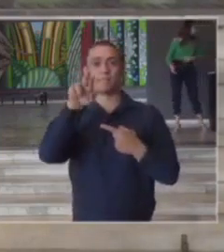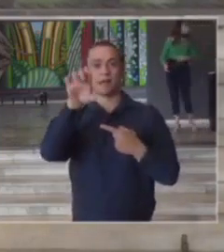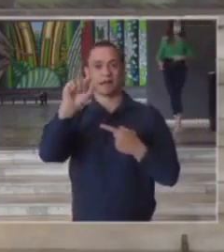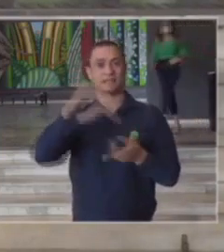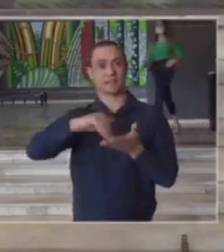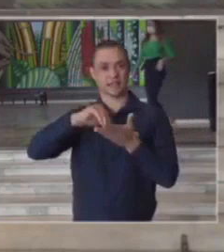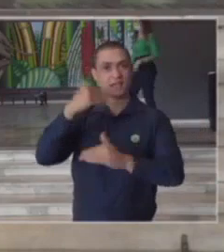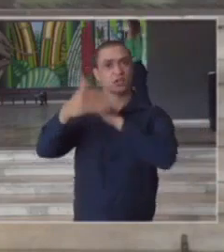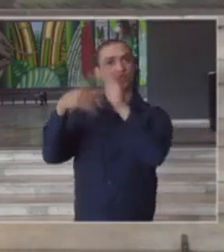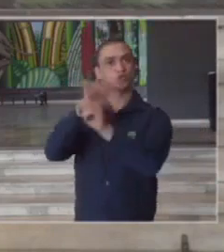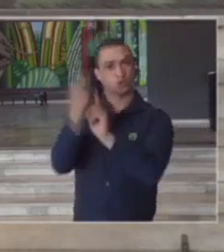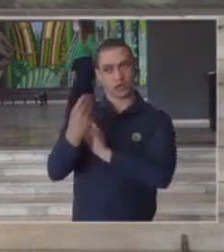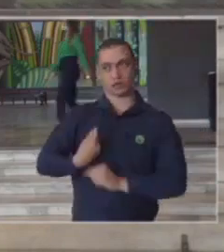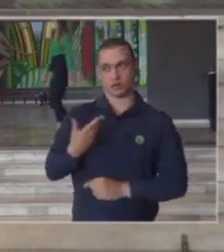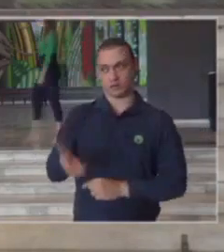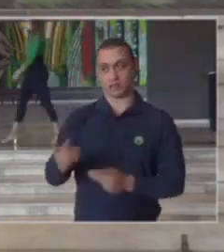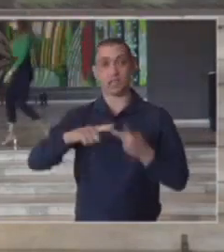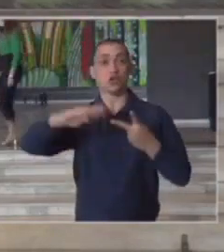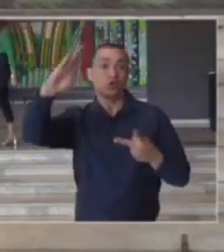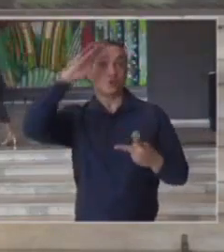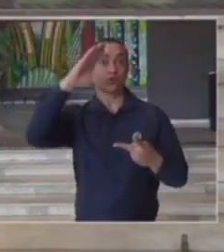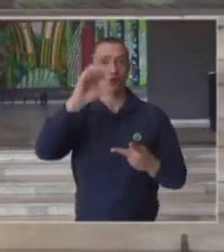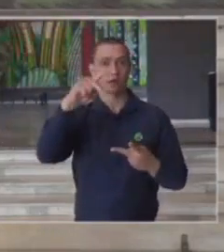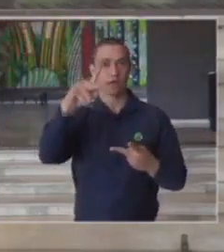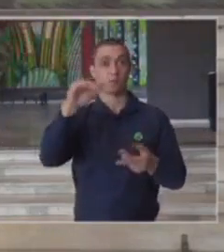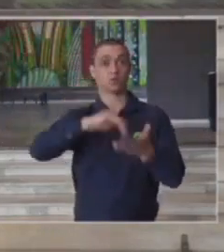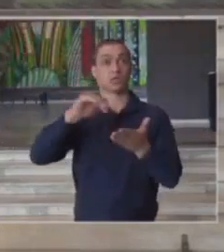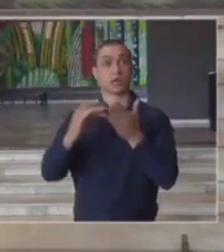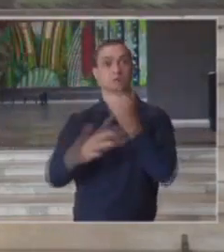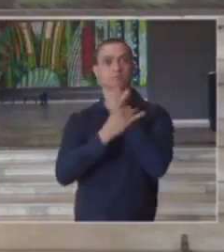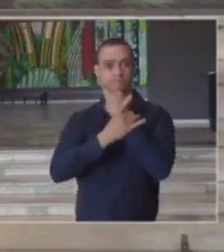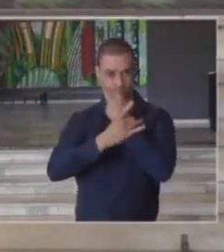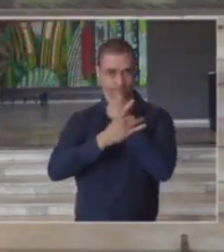social que está aqui conosco General Campos secretário de segurança pública